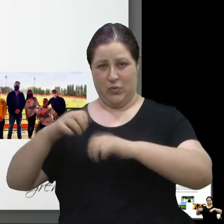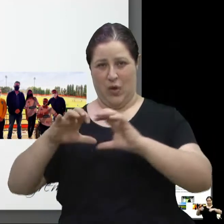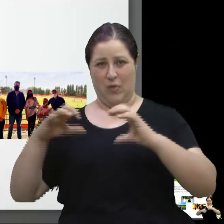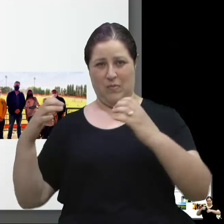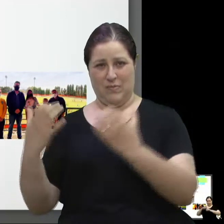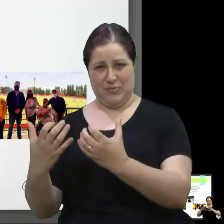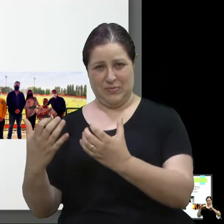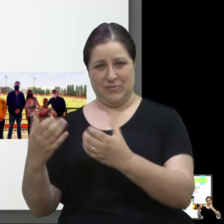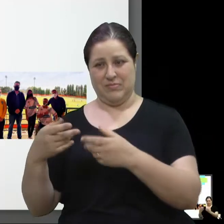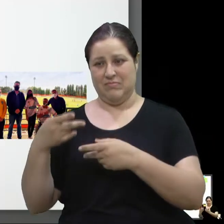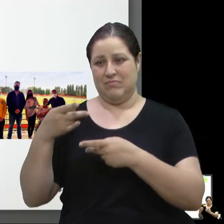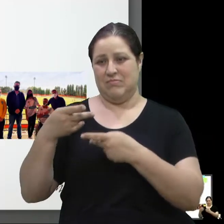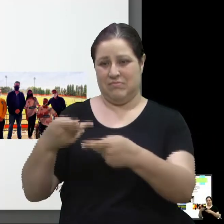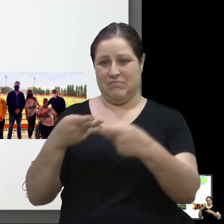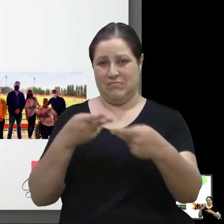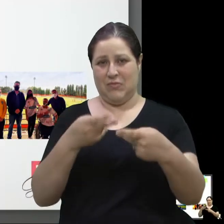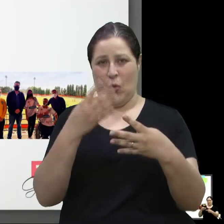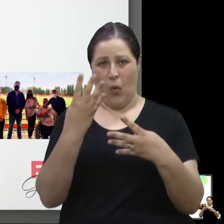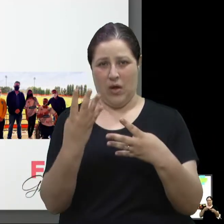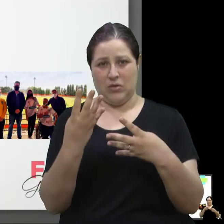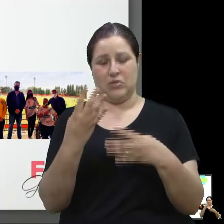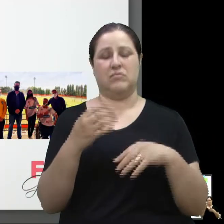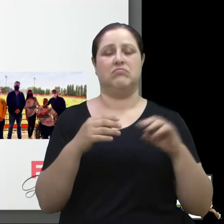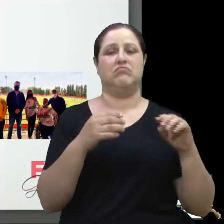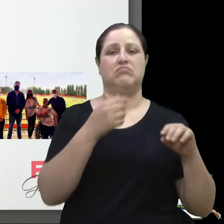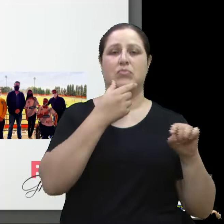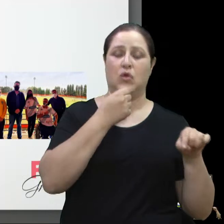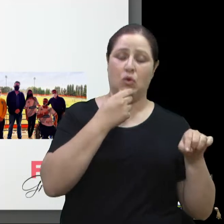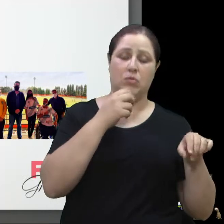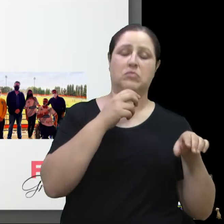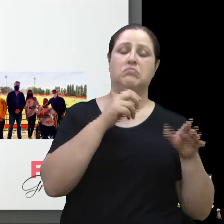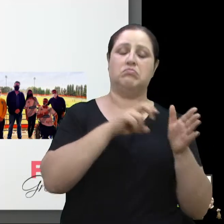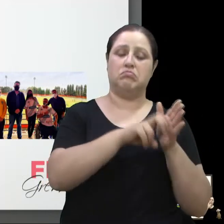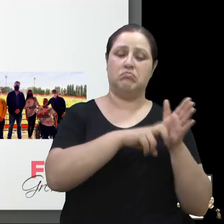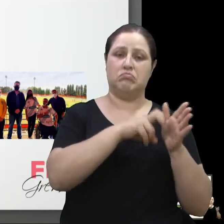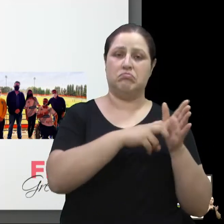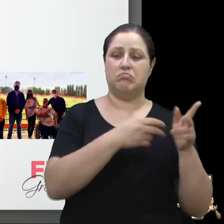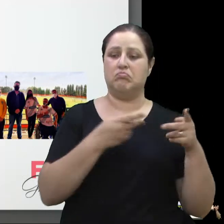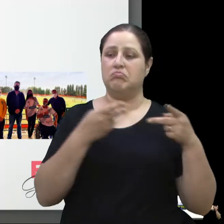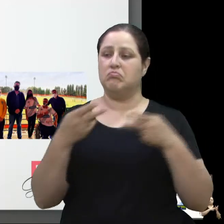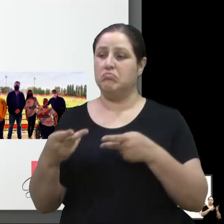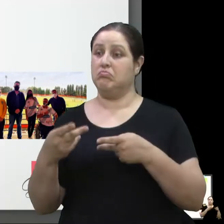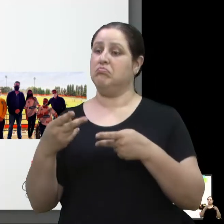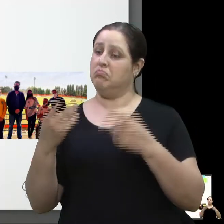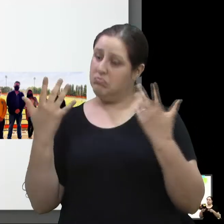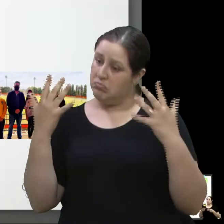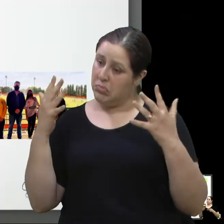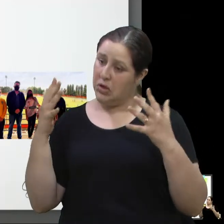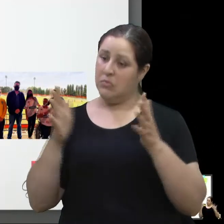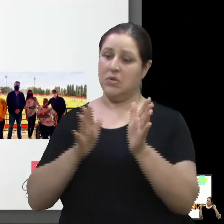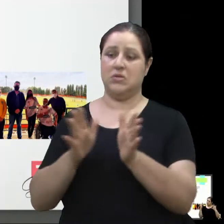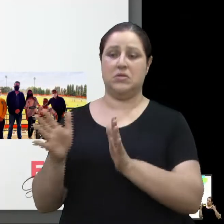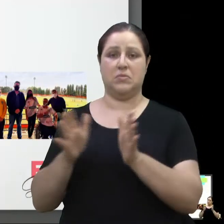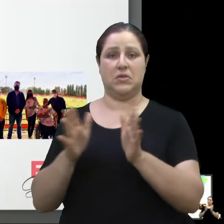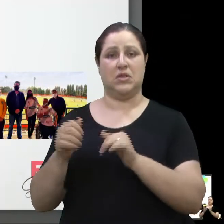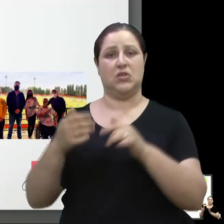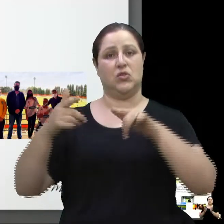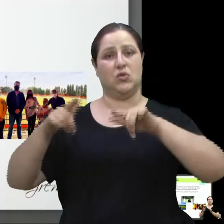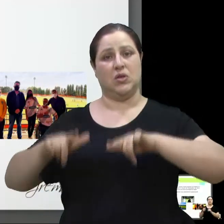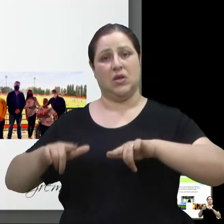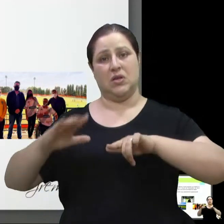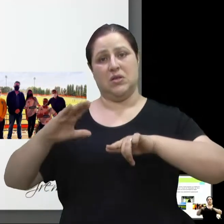foram muito elogiados pela questão da acessibilidade. Nós levamos eles no estádio Centenário, onde tem local